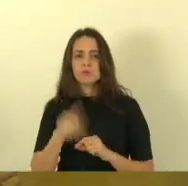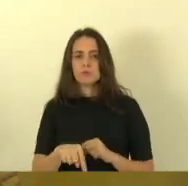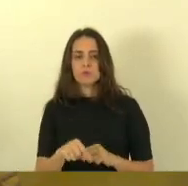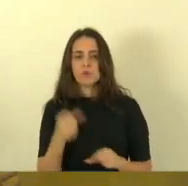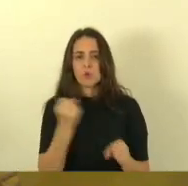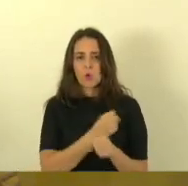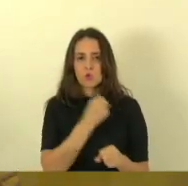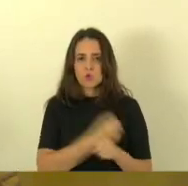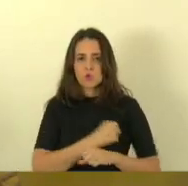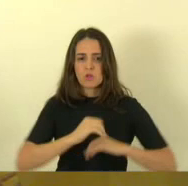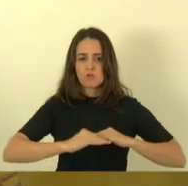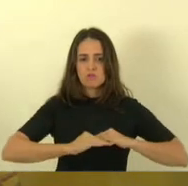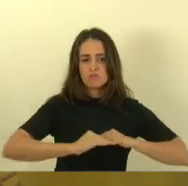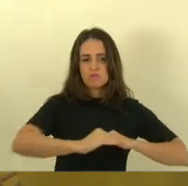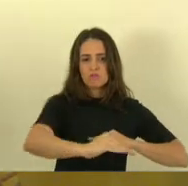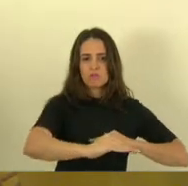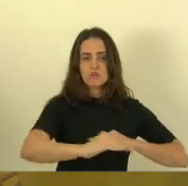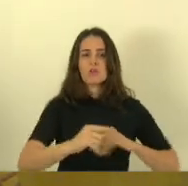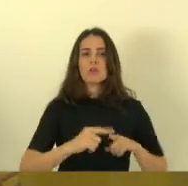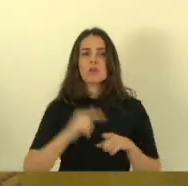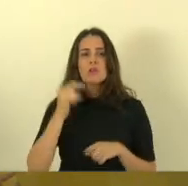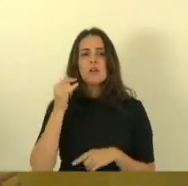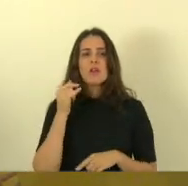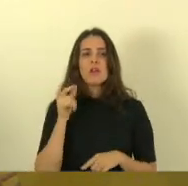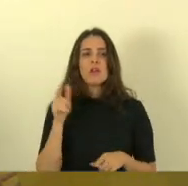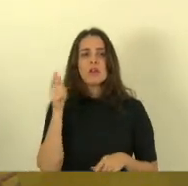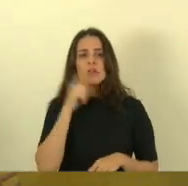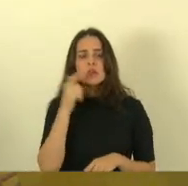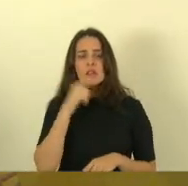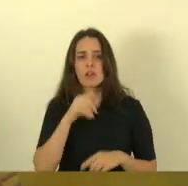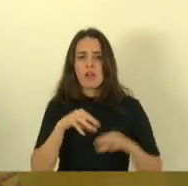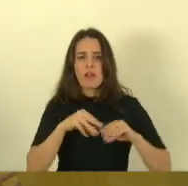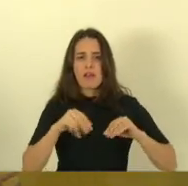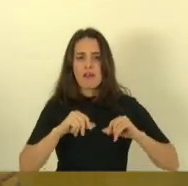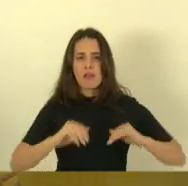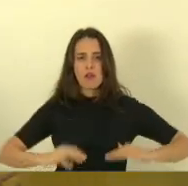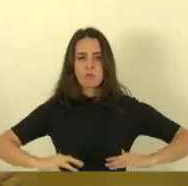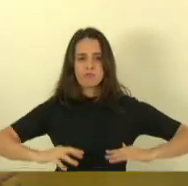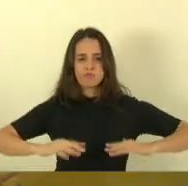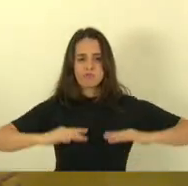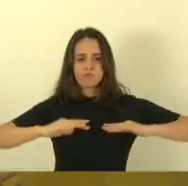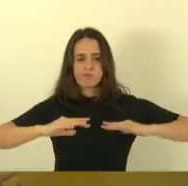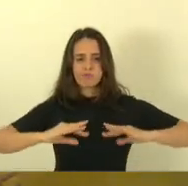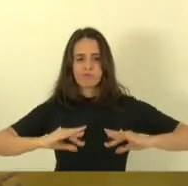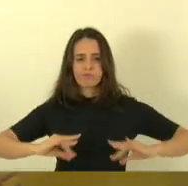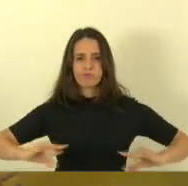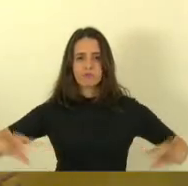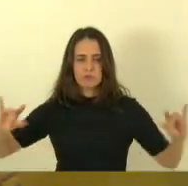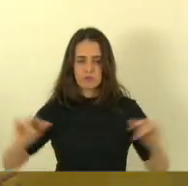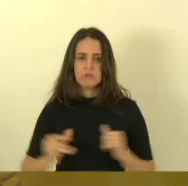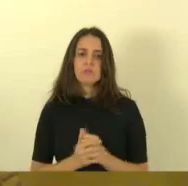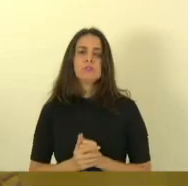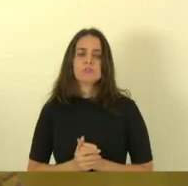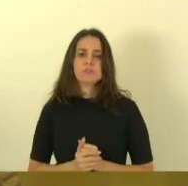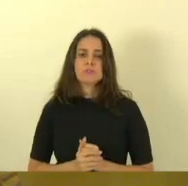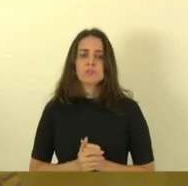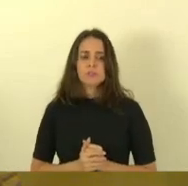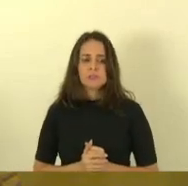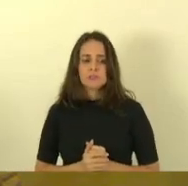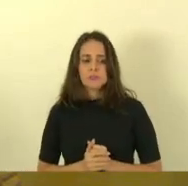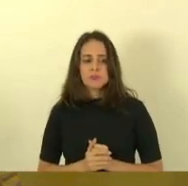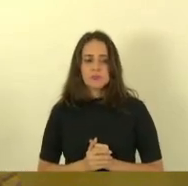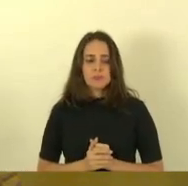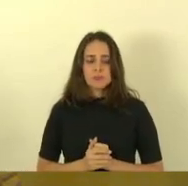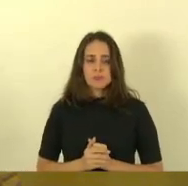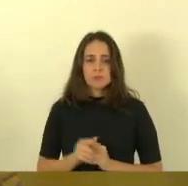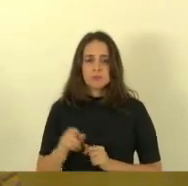e do desassoreamento daquela região nós também falamos sobre a questão